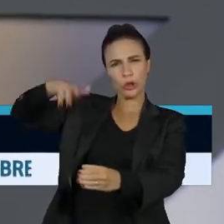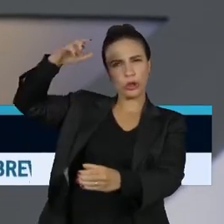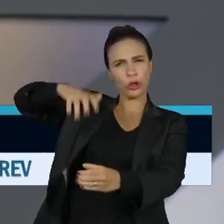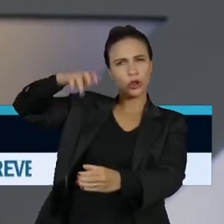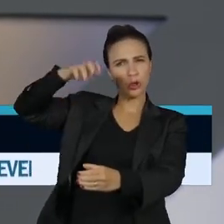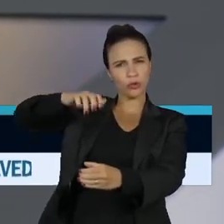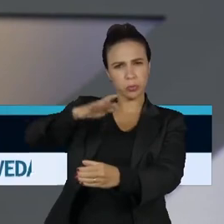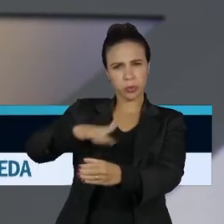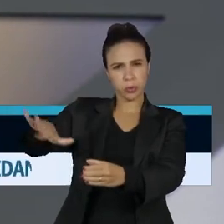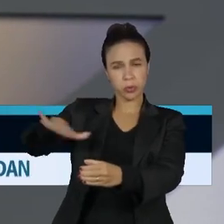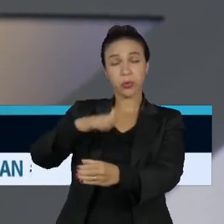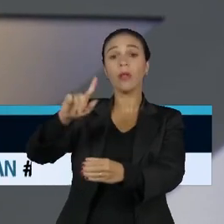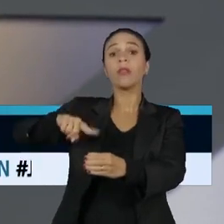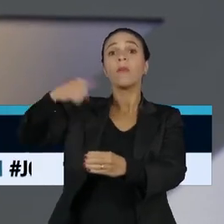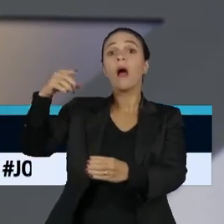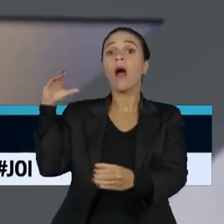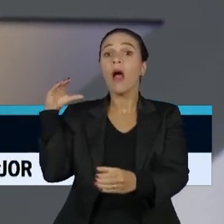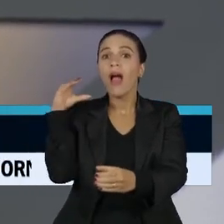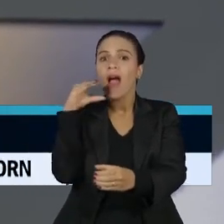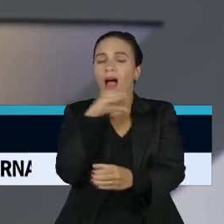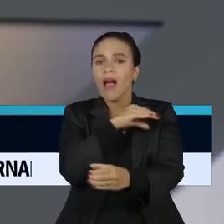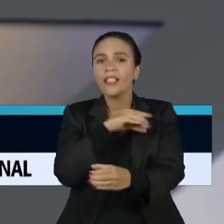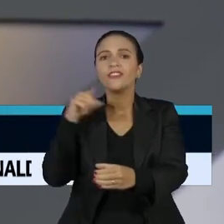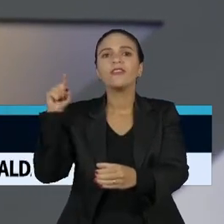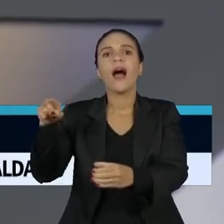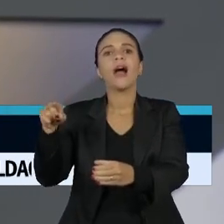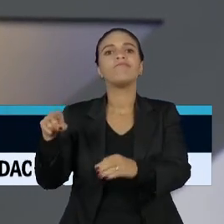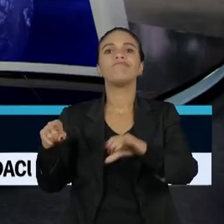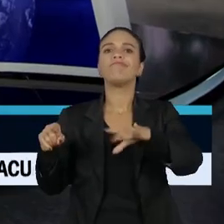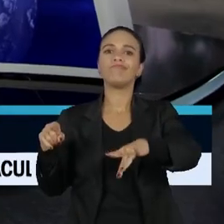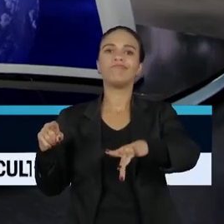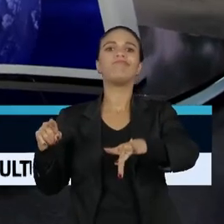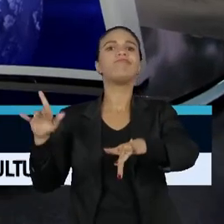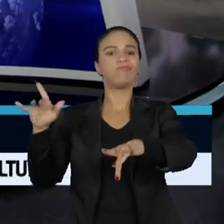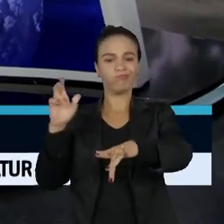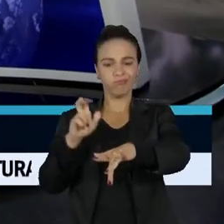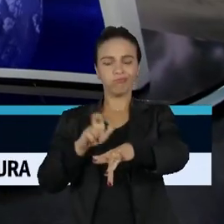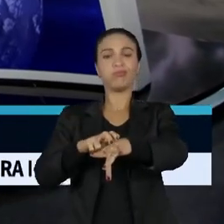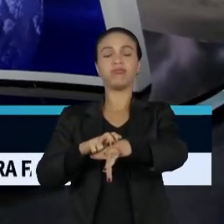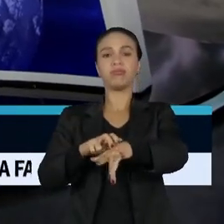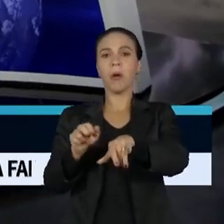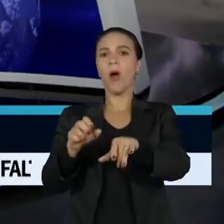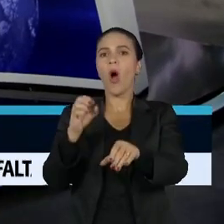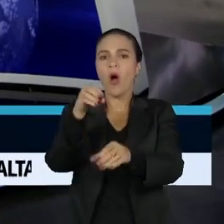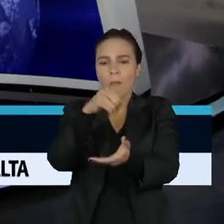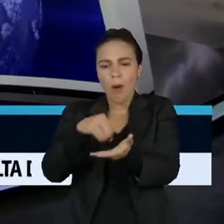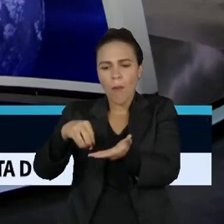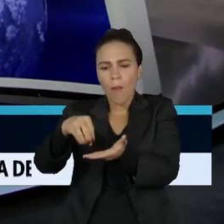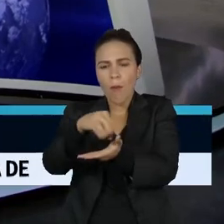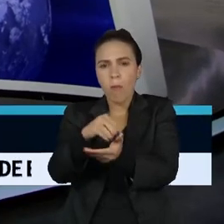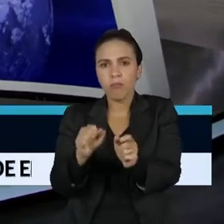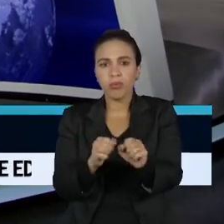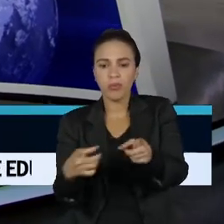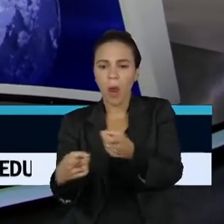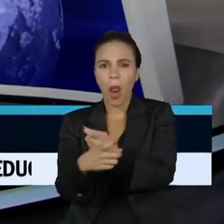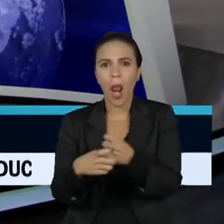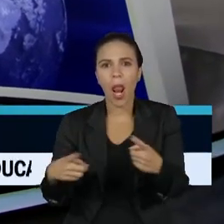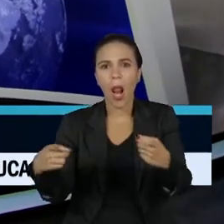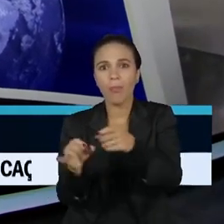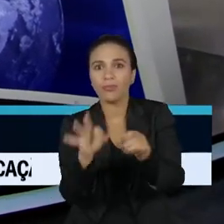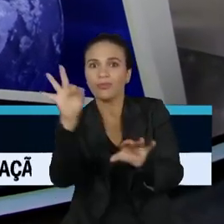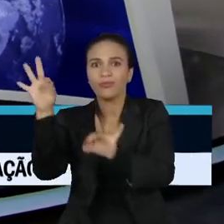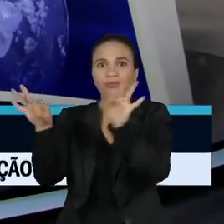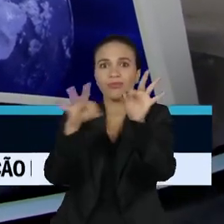seguida de calor intenso, você acelera a eclosão do mosquito. Então, você dá para ele as condições necessárias, como se a gente tivesse um monte de